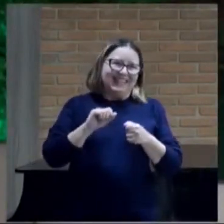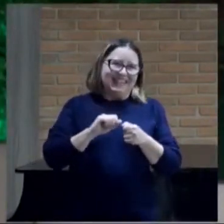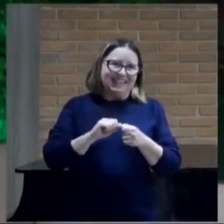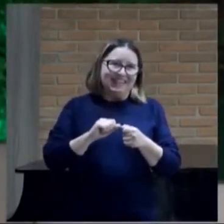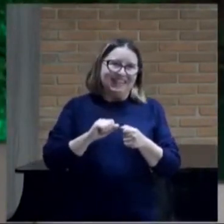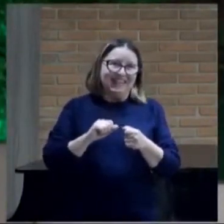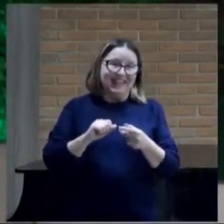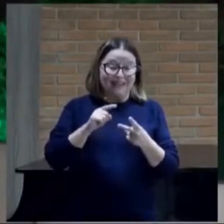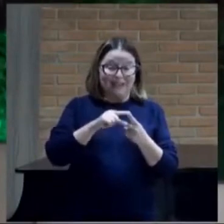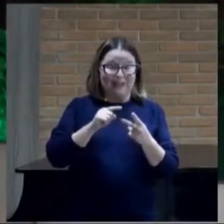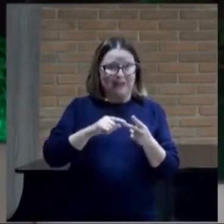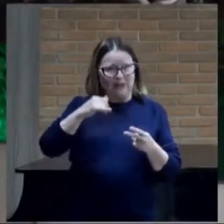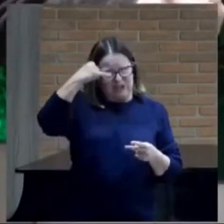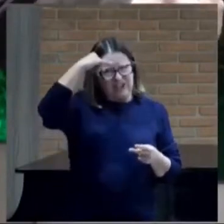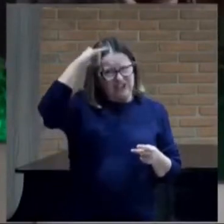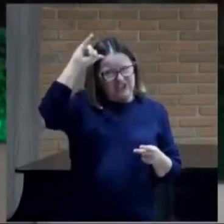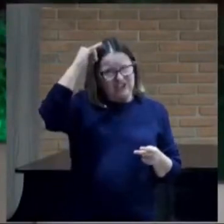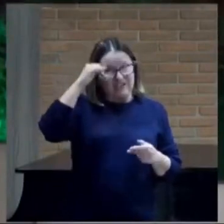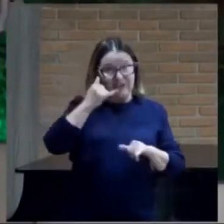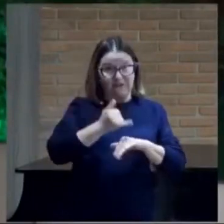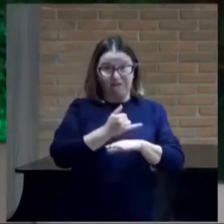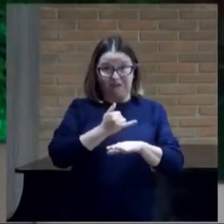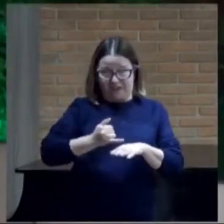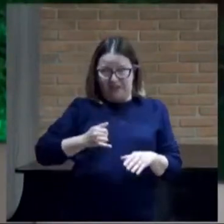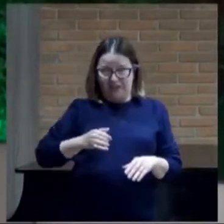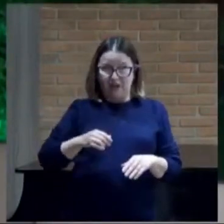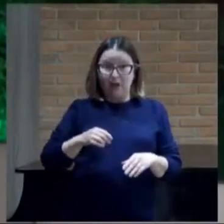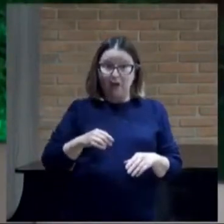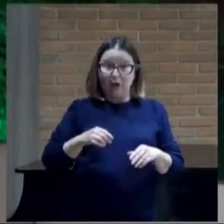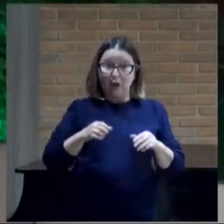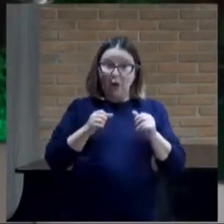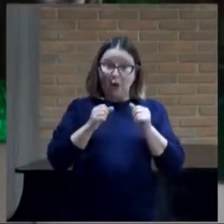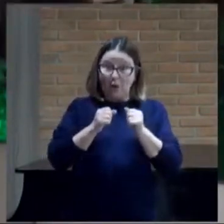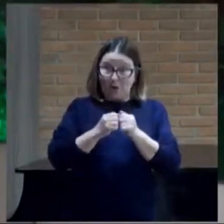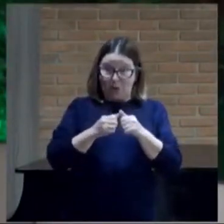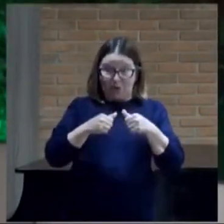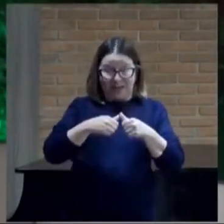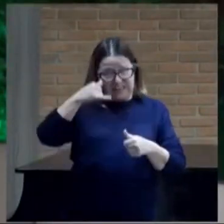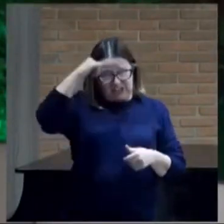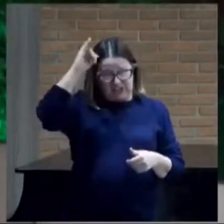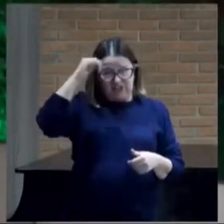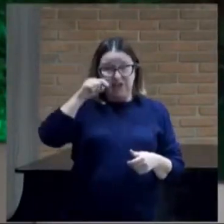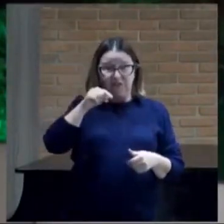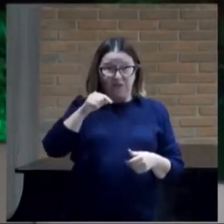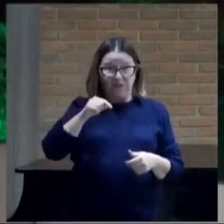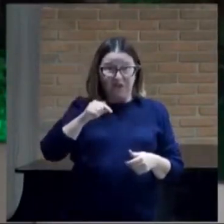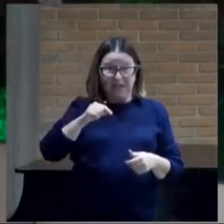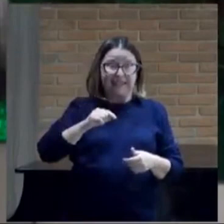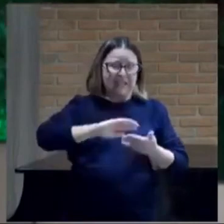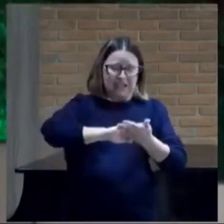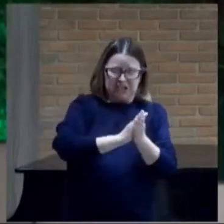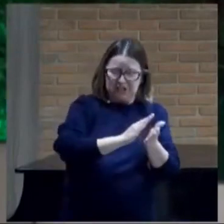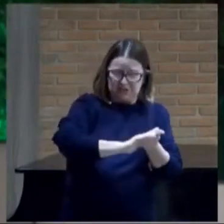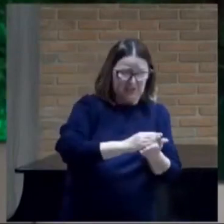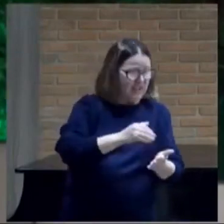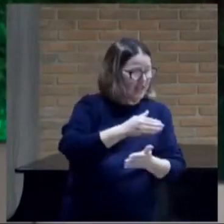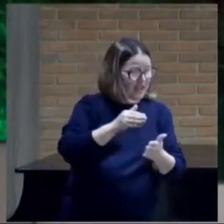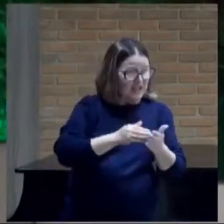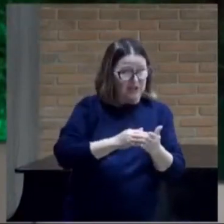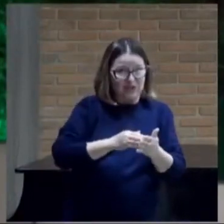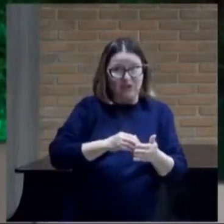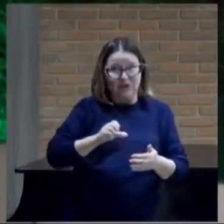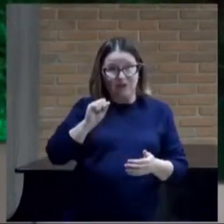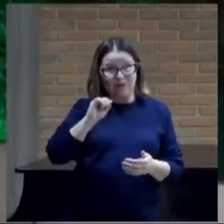aí disse assim, olha, com esses chifres vocês vão escornear, vão derrubar todos os sírios, nós vamos ter vitória.